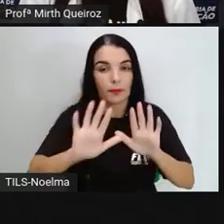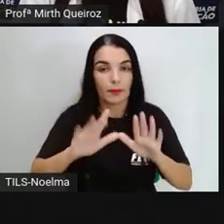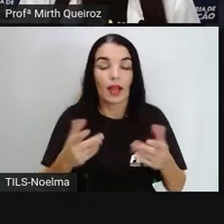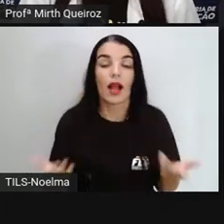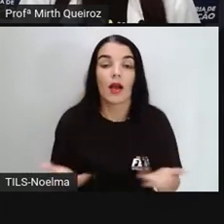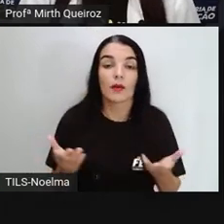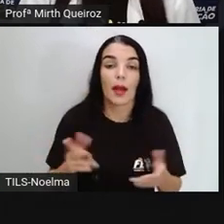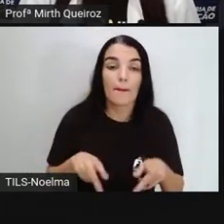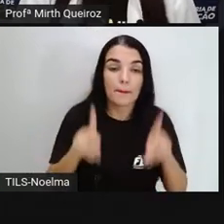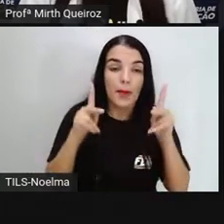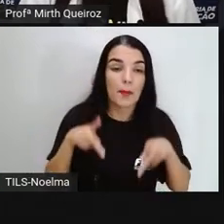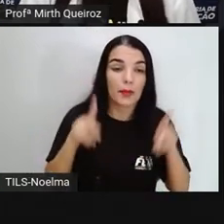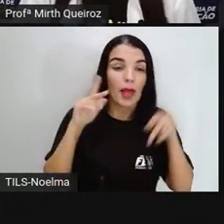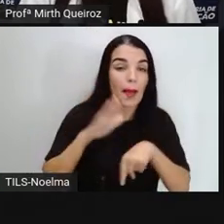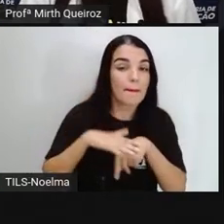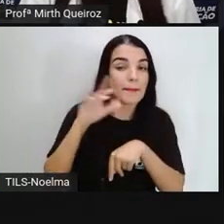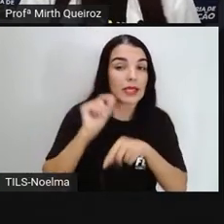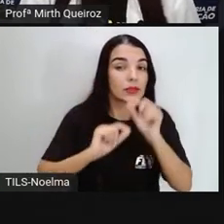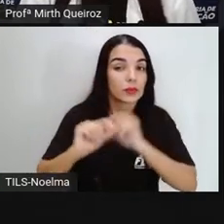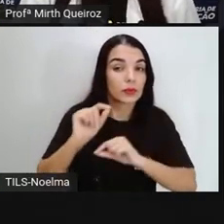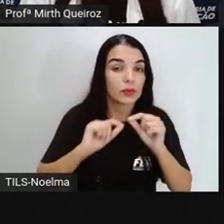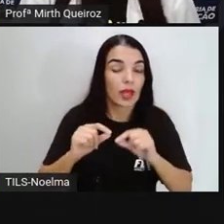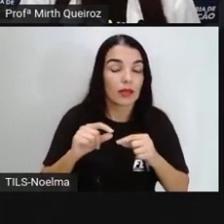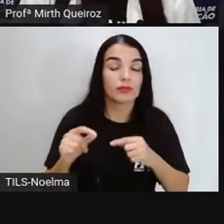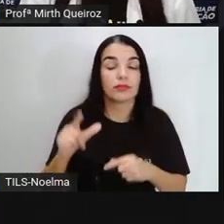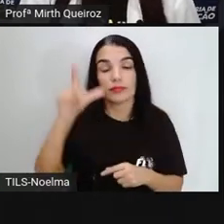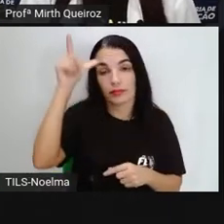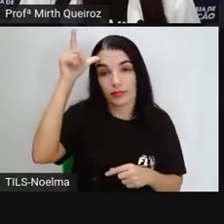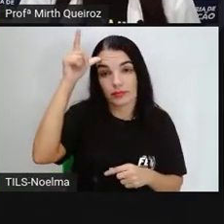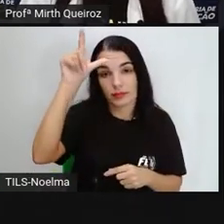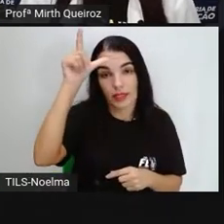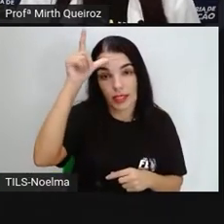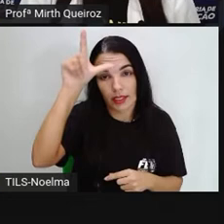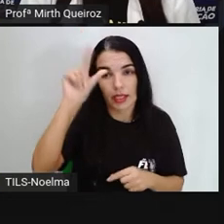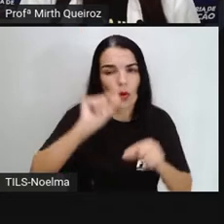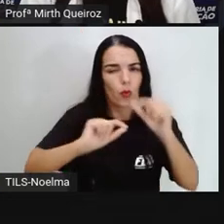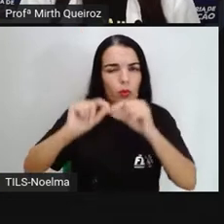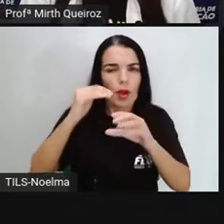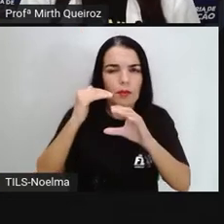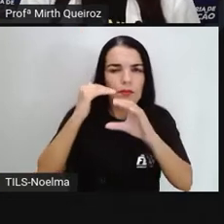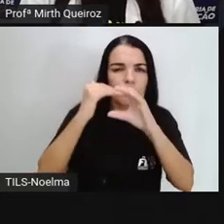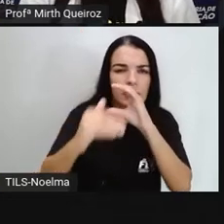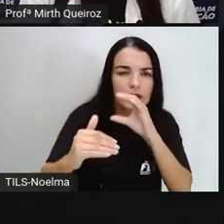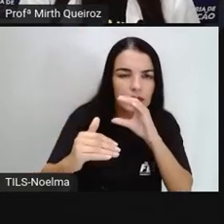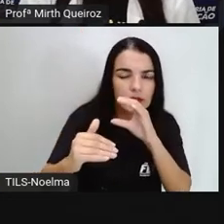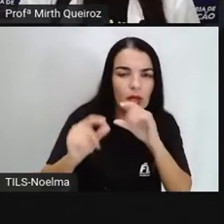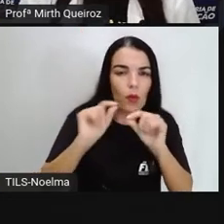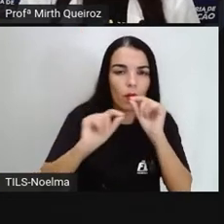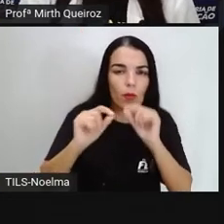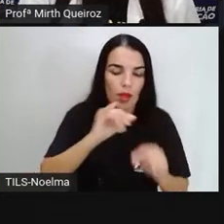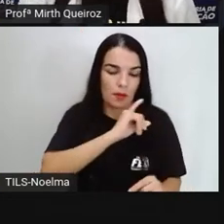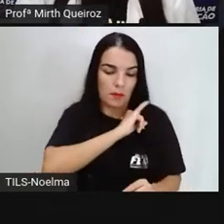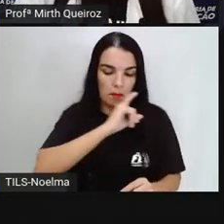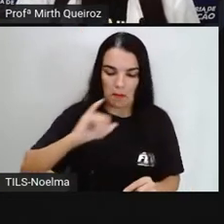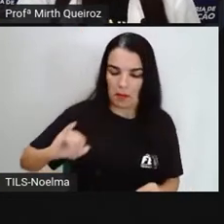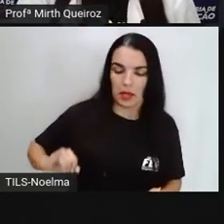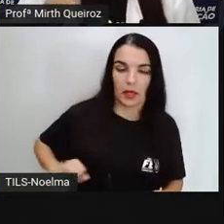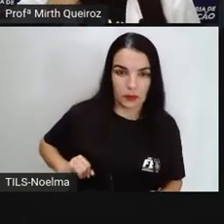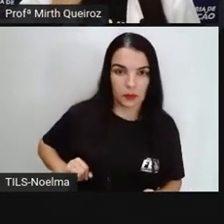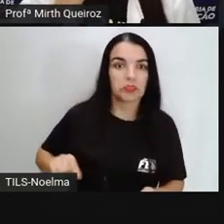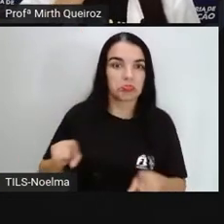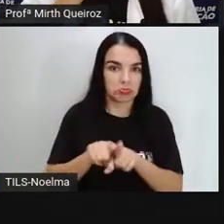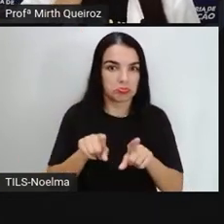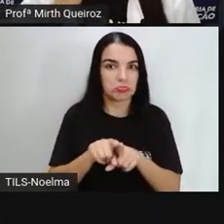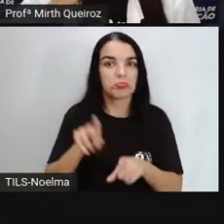mais populares estão as lendas. O mensageiro e o imperador é uma lenda que é